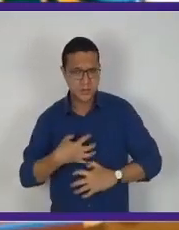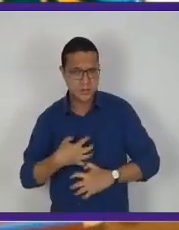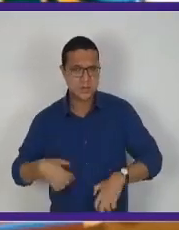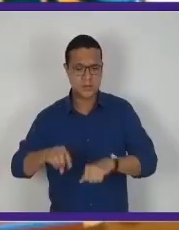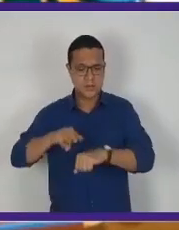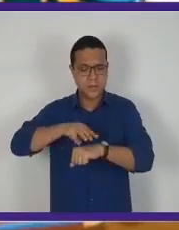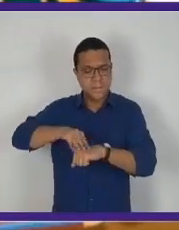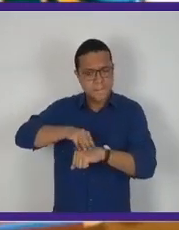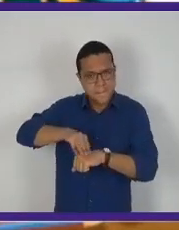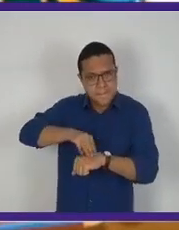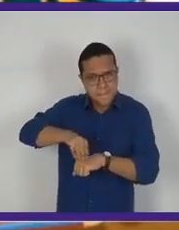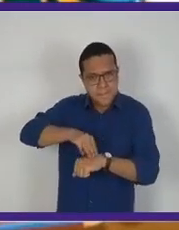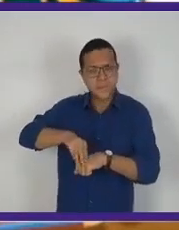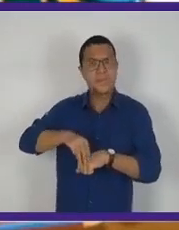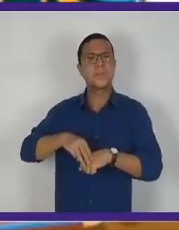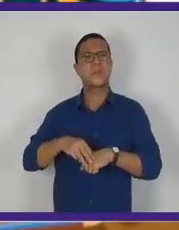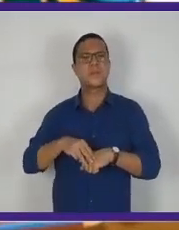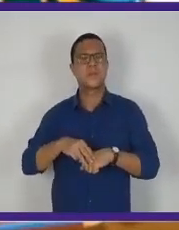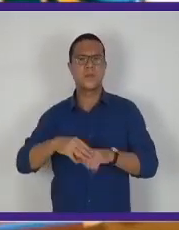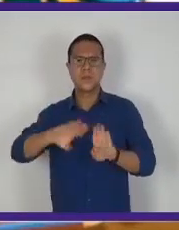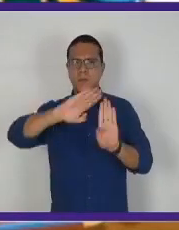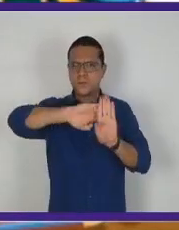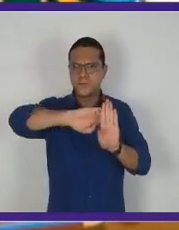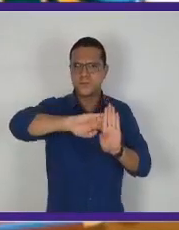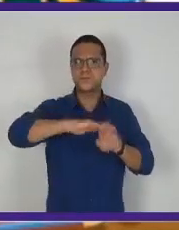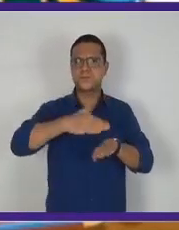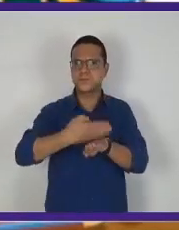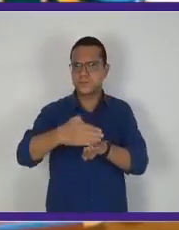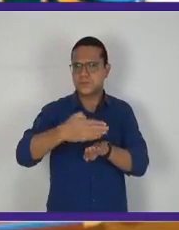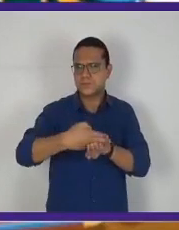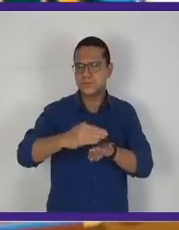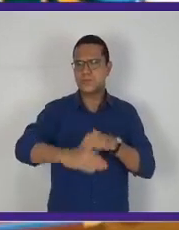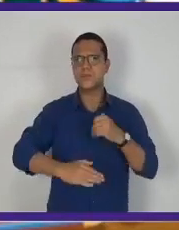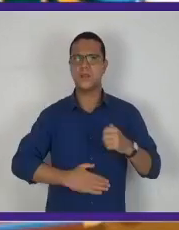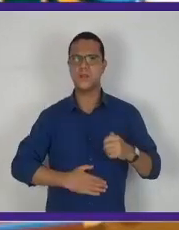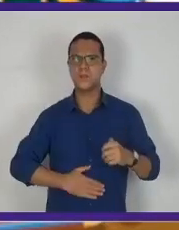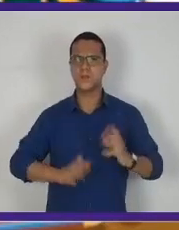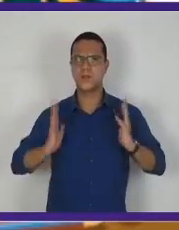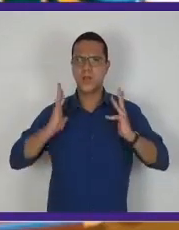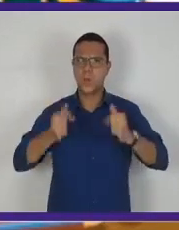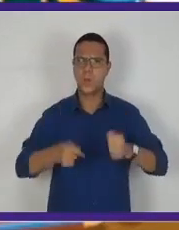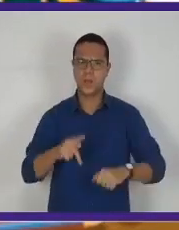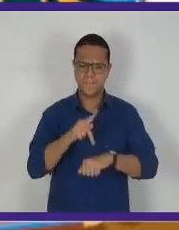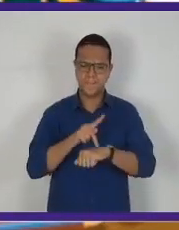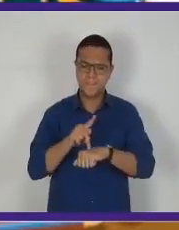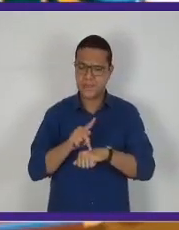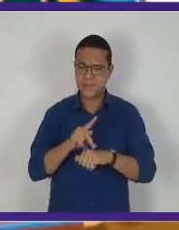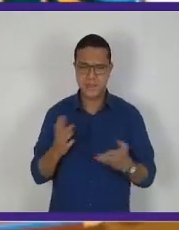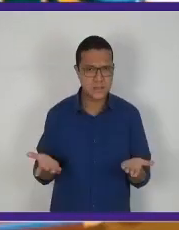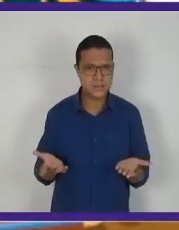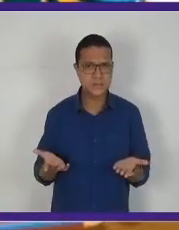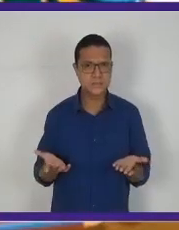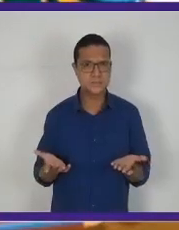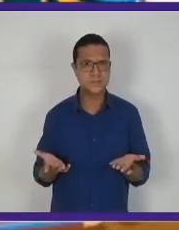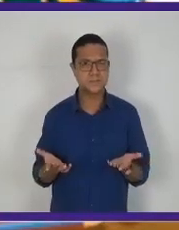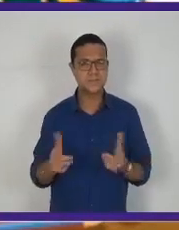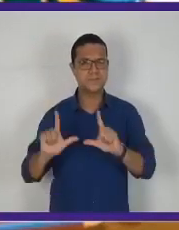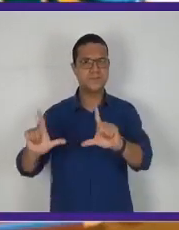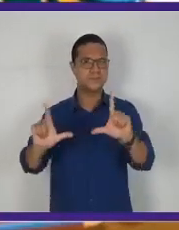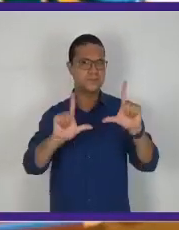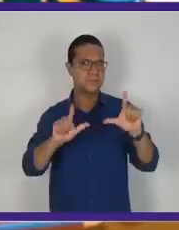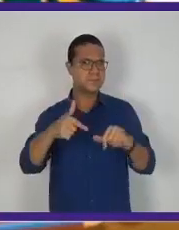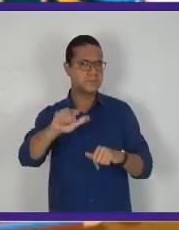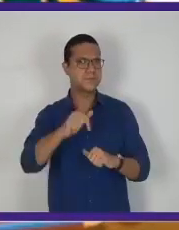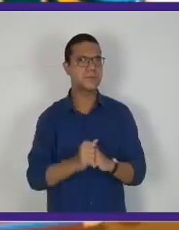em tons marrons, com fundo branco. Tem listras brancas com a barriga totalmente preta. Vamos